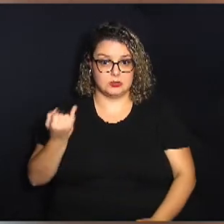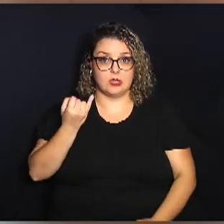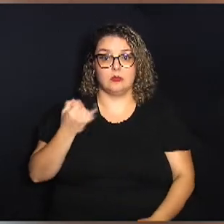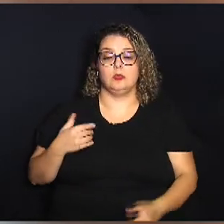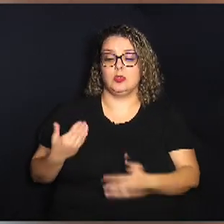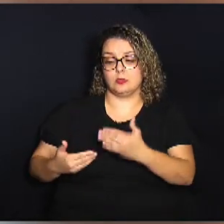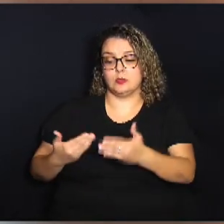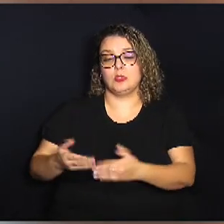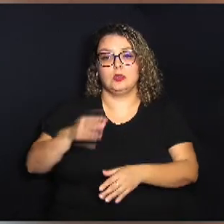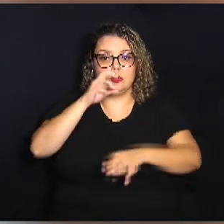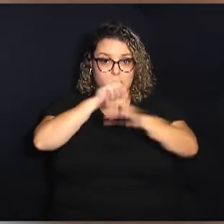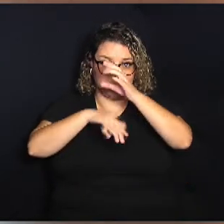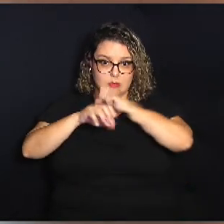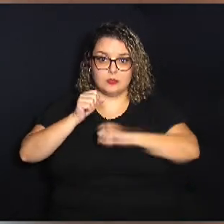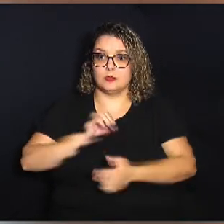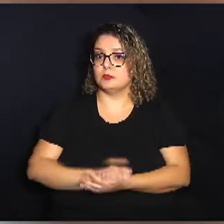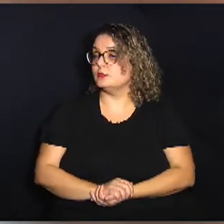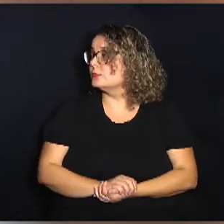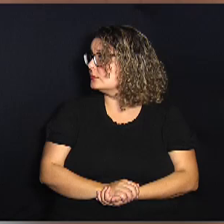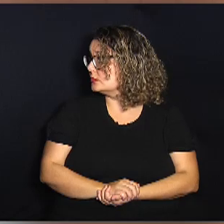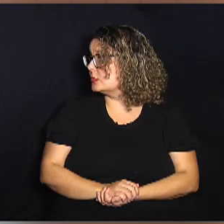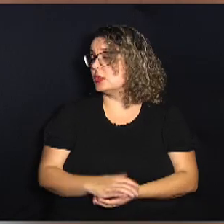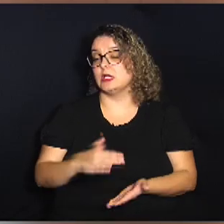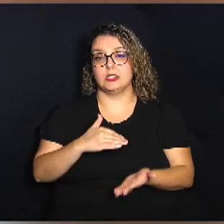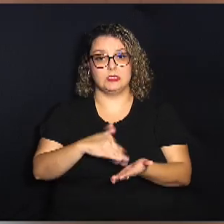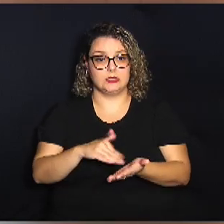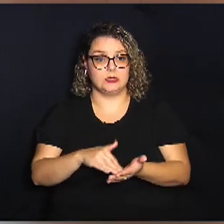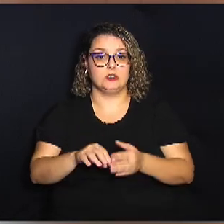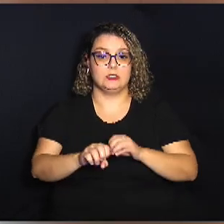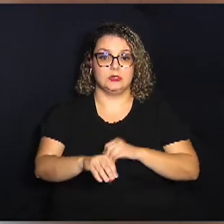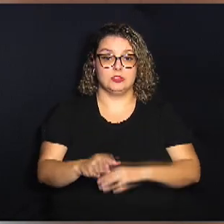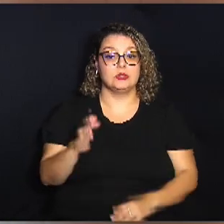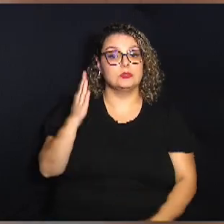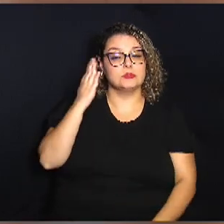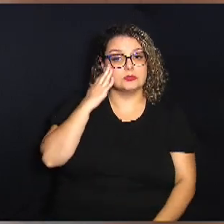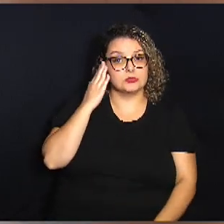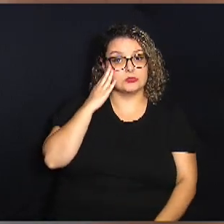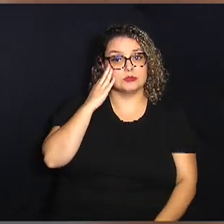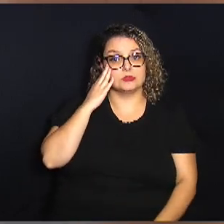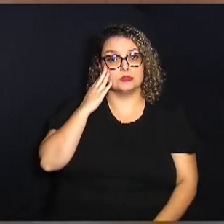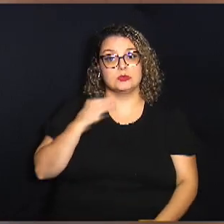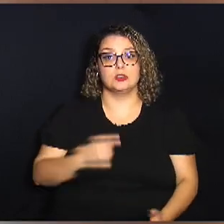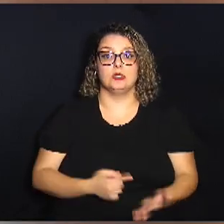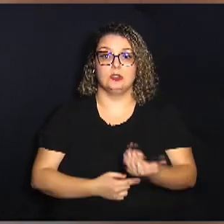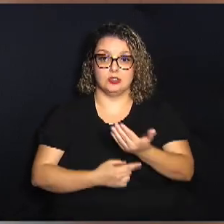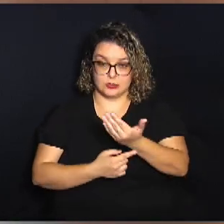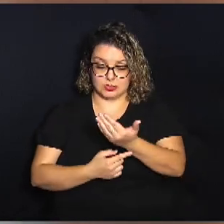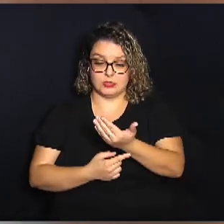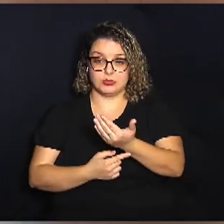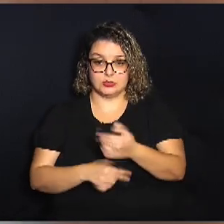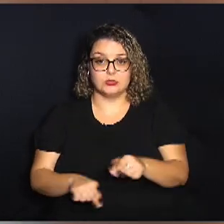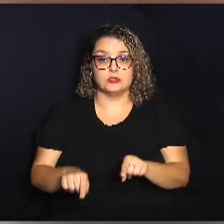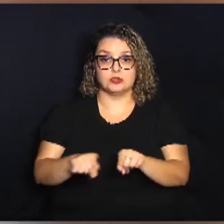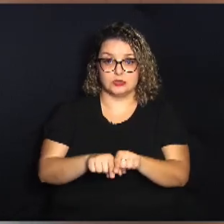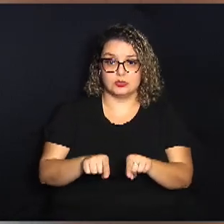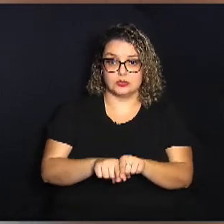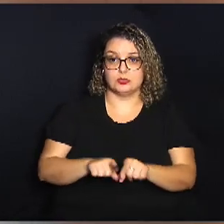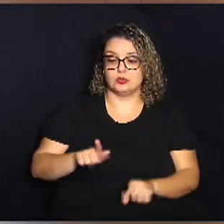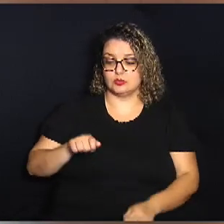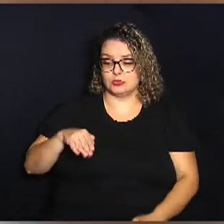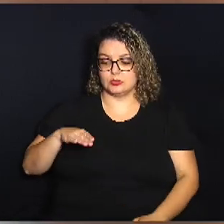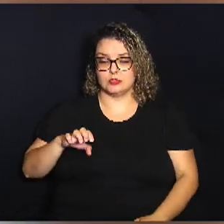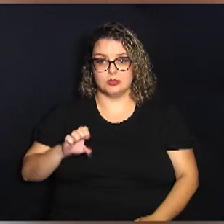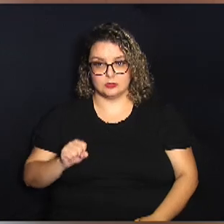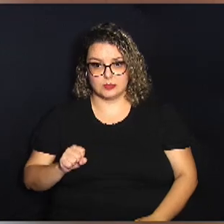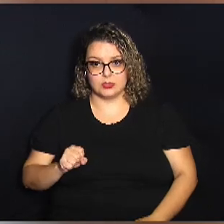processo de aprendizagem. A Secretaria de Educação ela entende a tecnologia e também os games como um